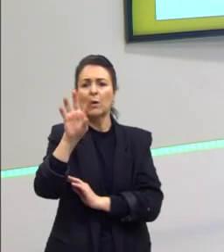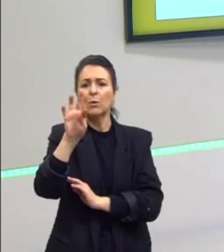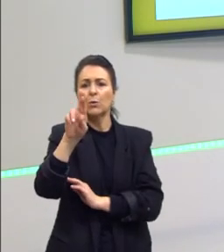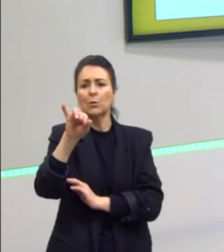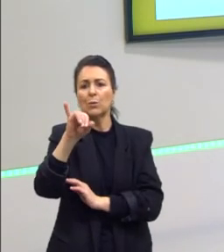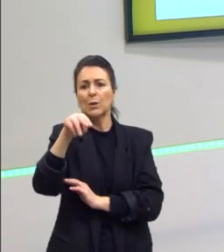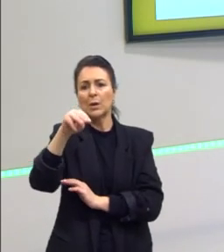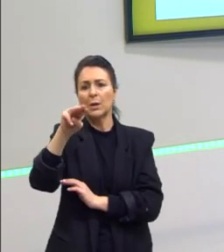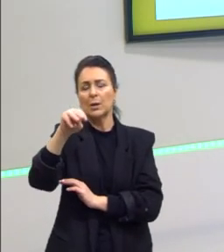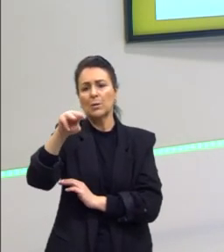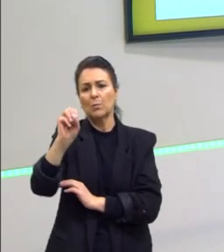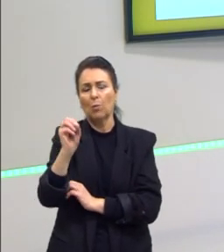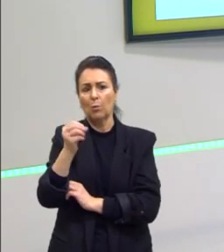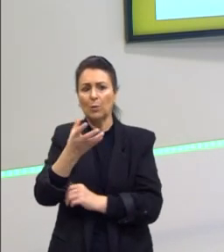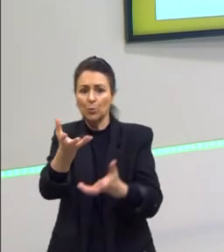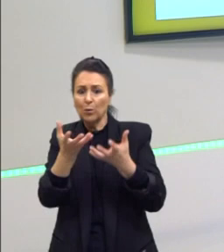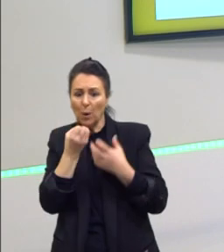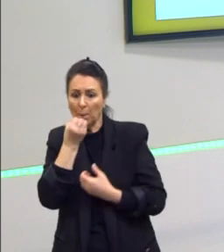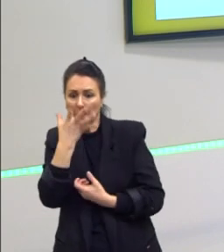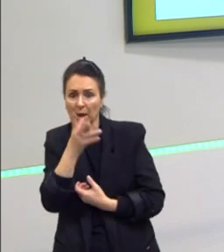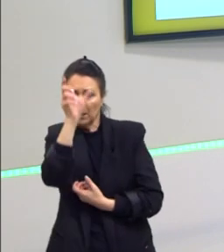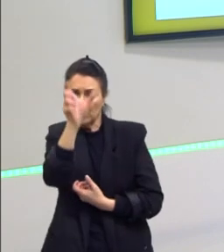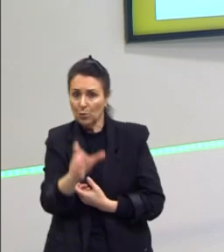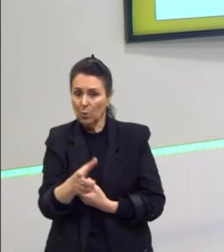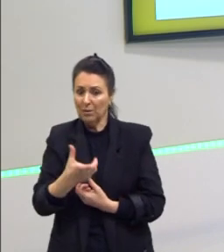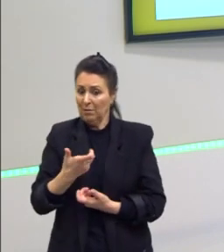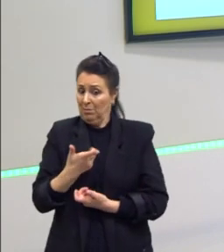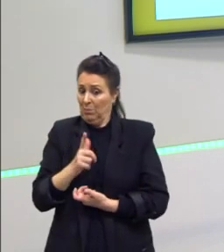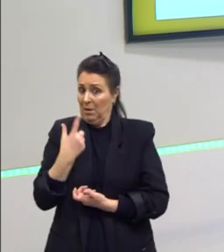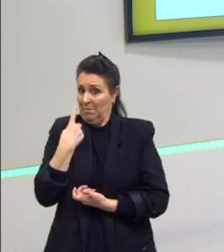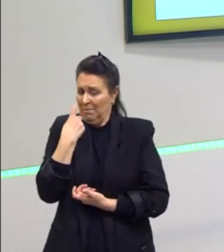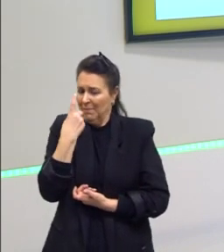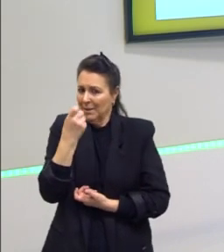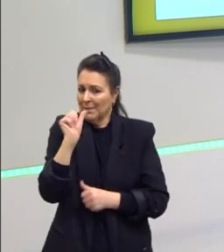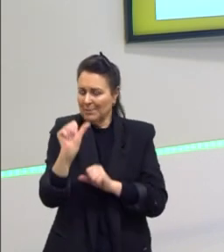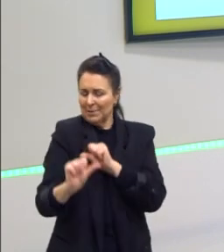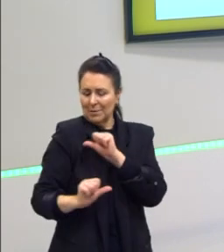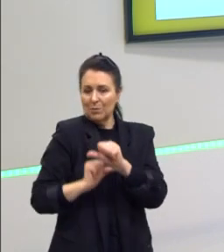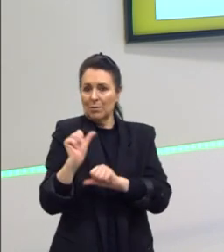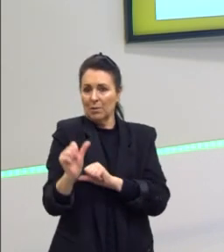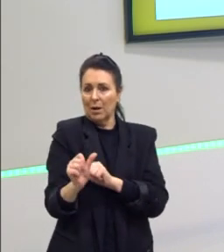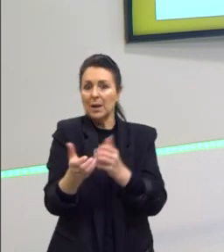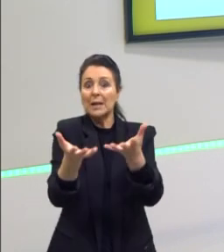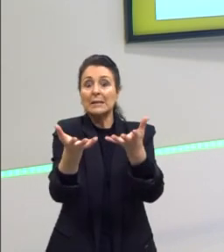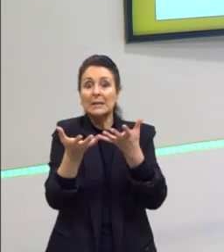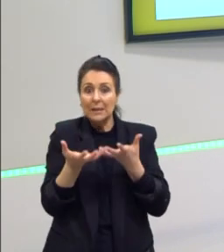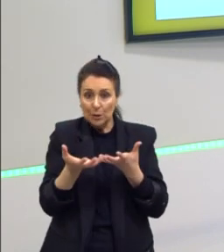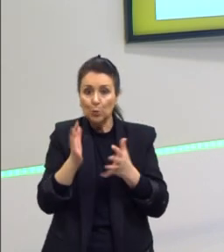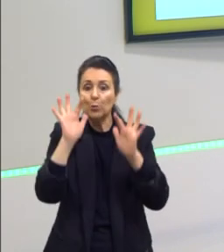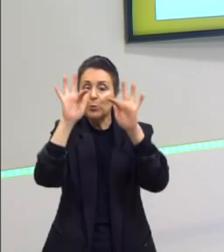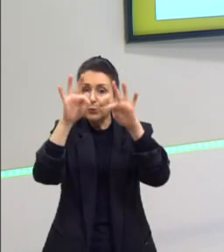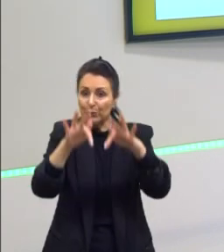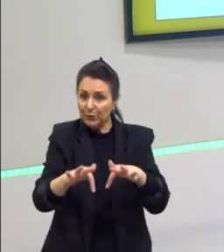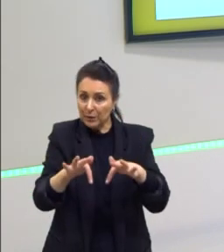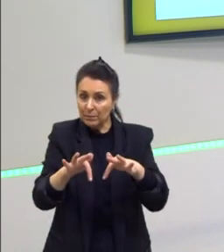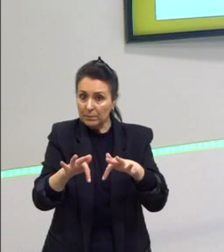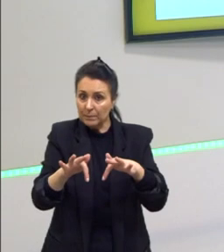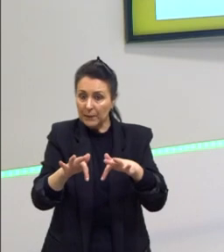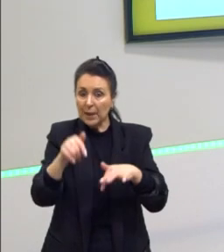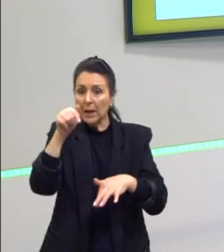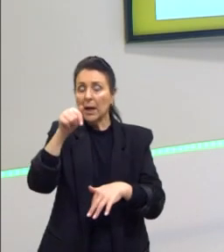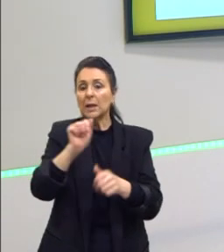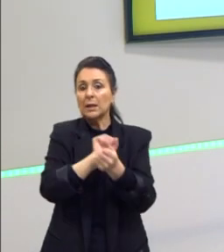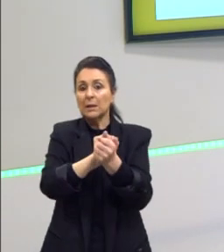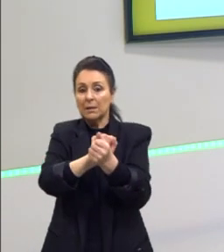pessoa sem nenhum interesse em troca. E os britânicos queriam que a escravidão terminasse no Brasil para criar mais